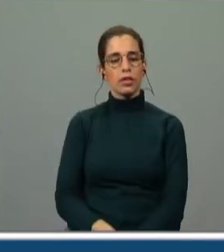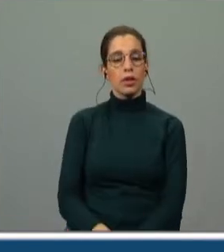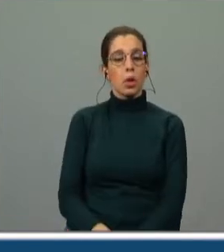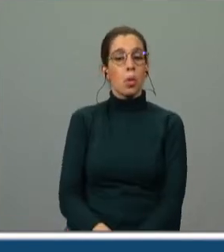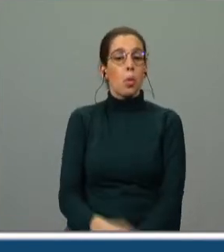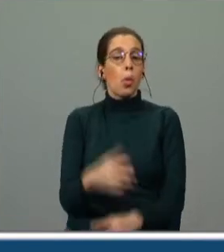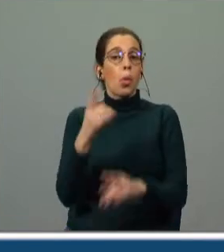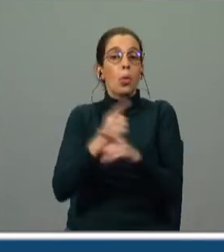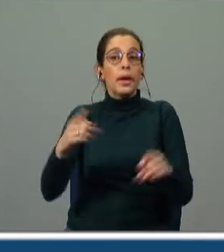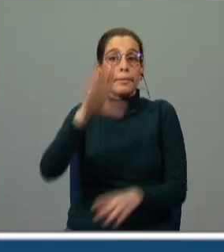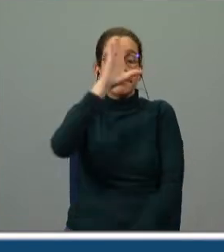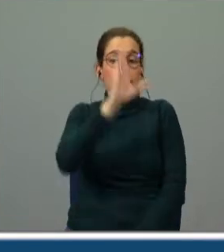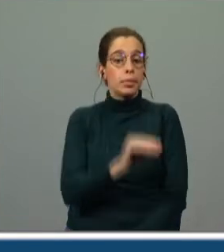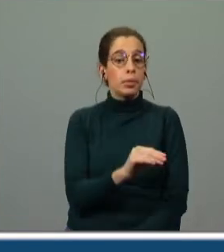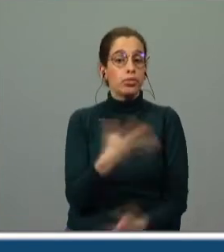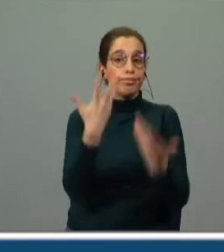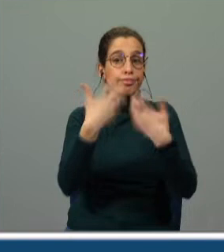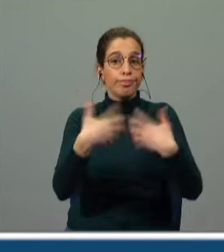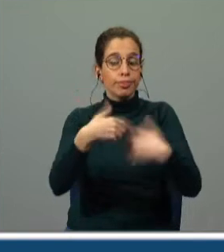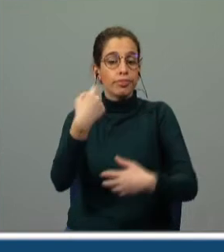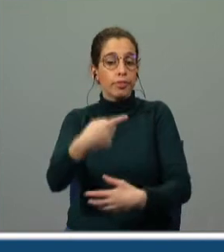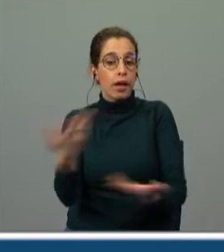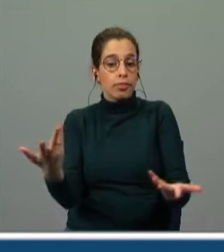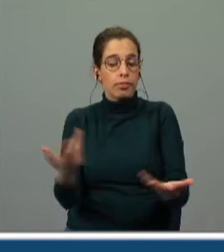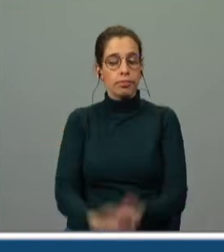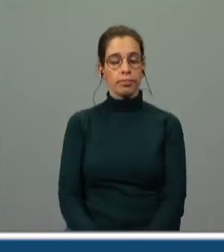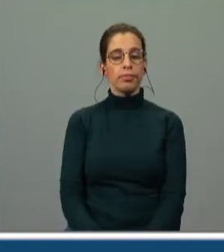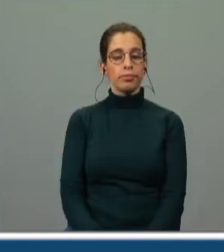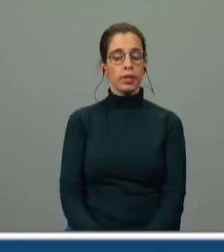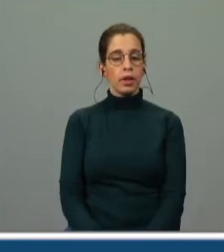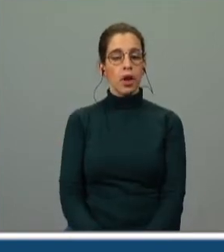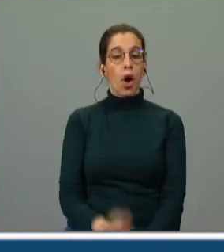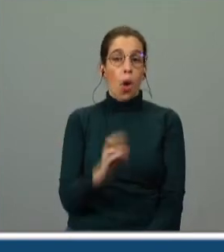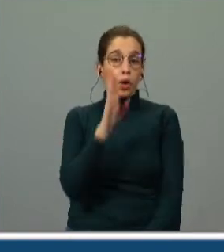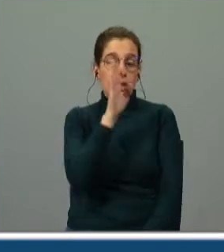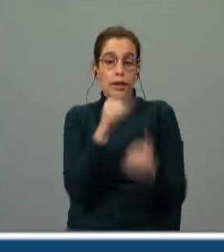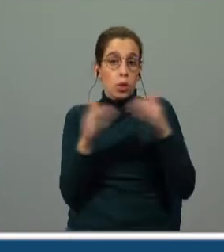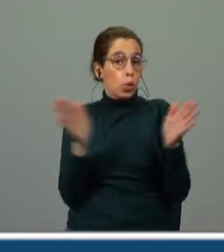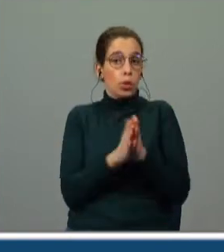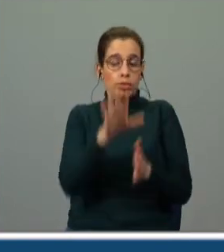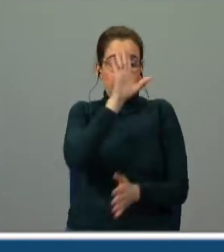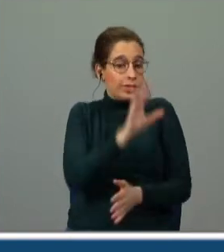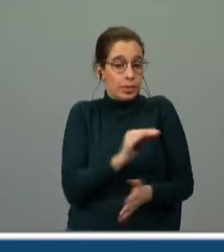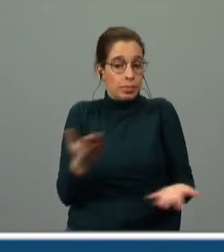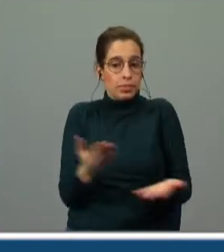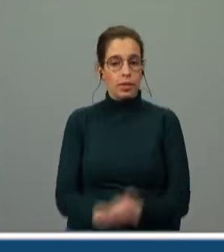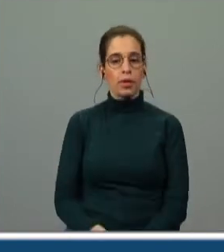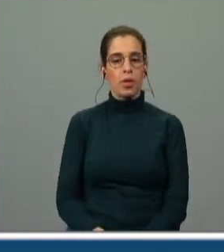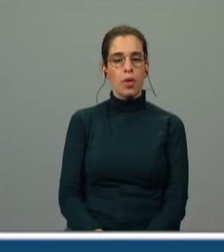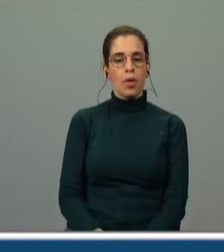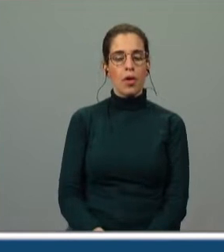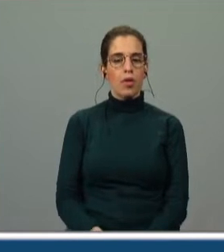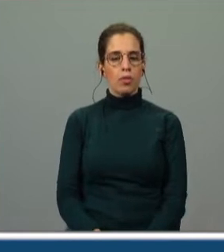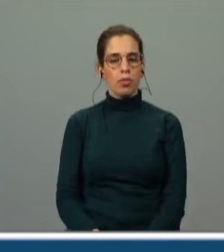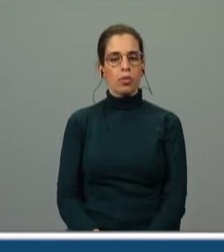e mistério. Não sabemos exatamente qual terá sido a razão, ou se terão sido todas, por exemplo. Terá sido um abuso do